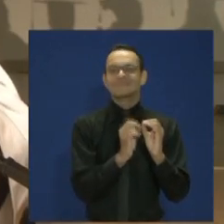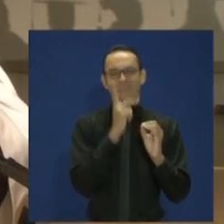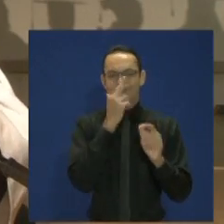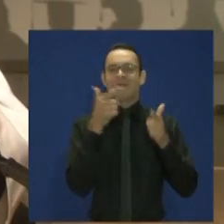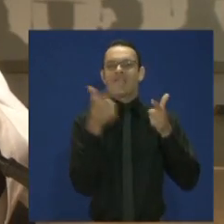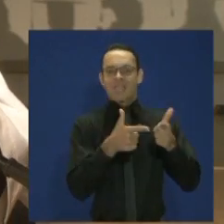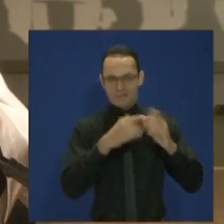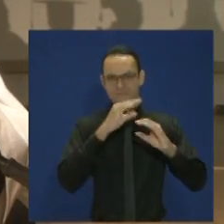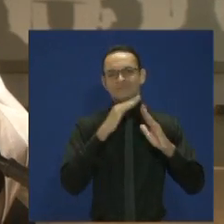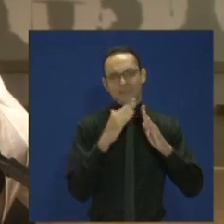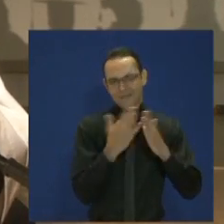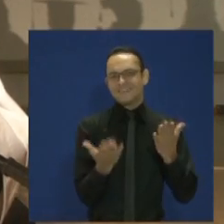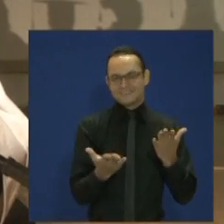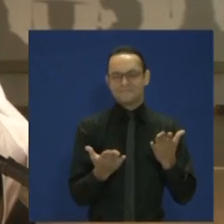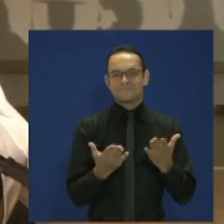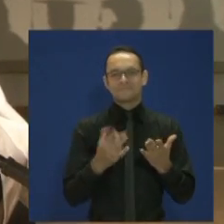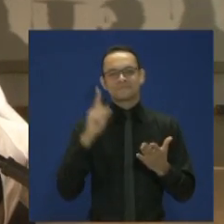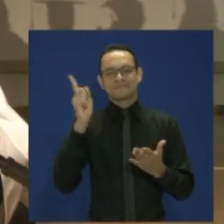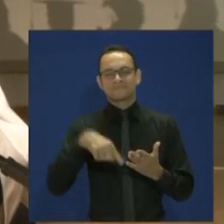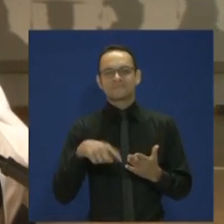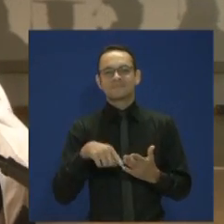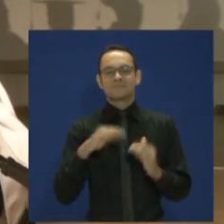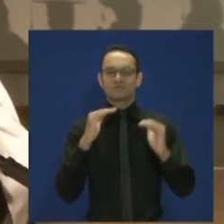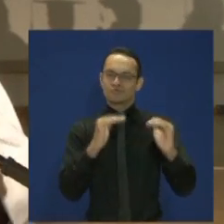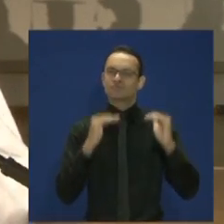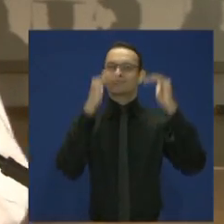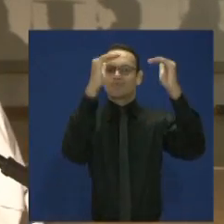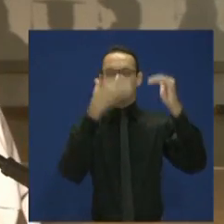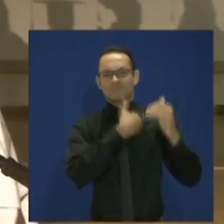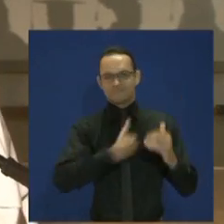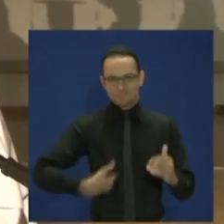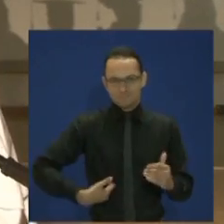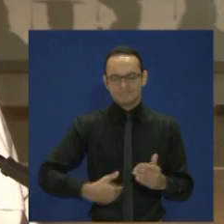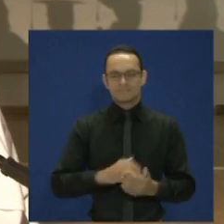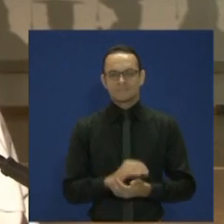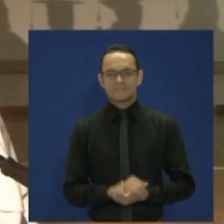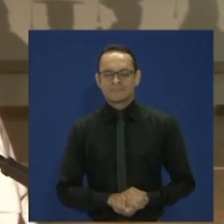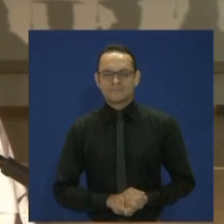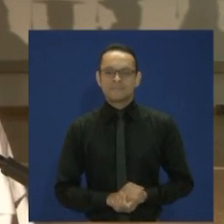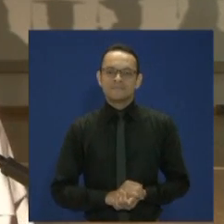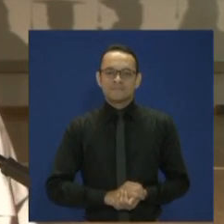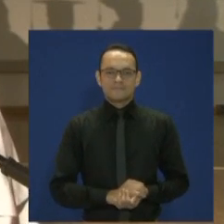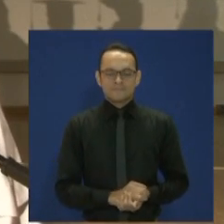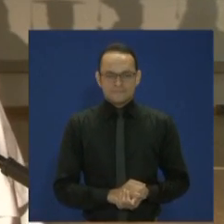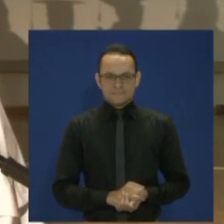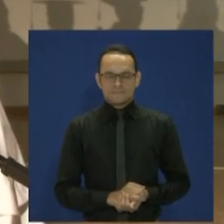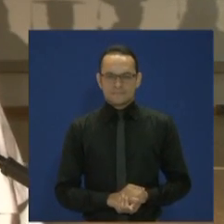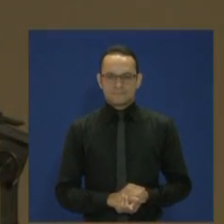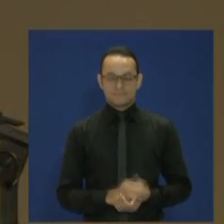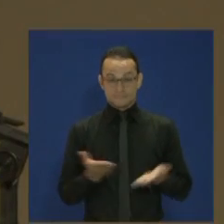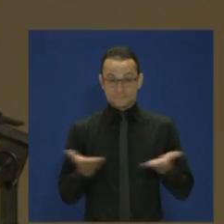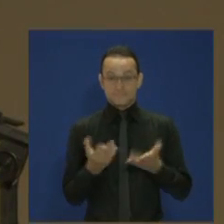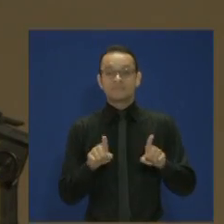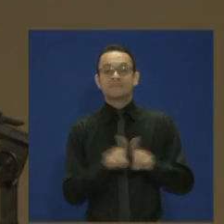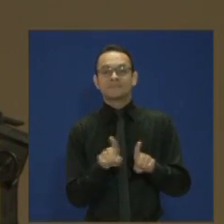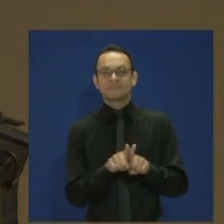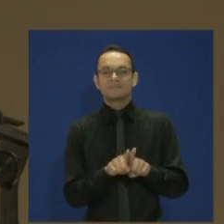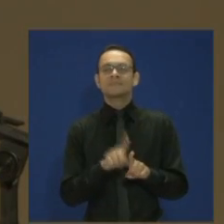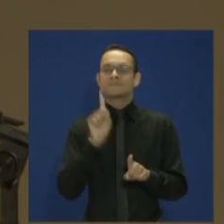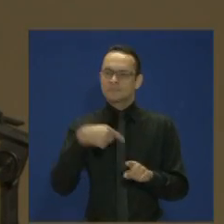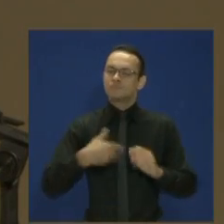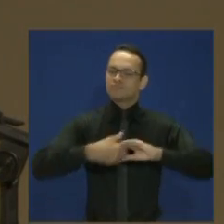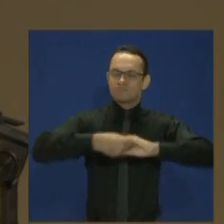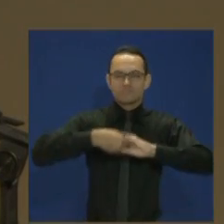casa da educação superior pública nesse estado. Queria cumprimentar todos os componentes da mesa,